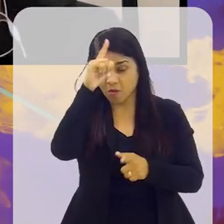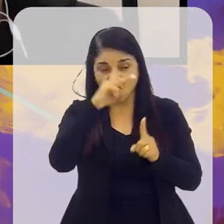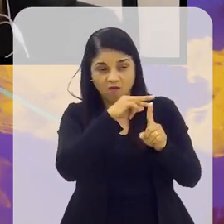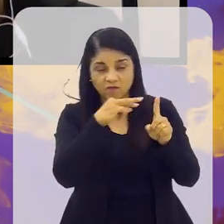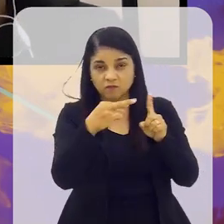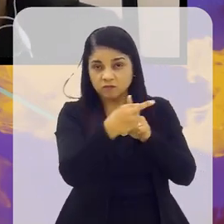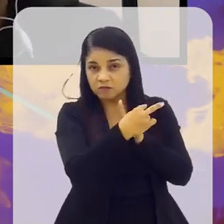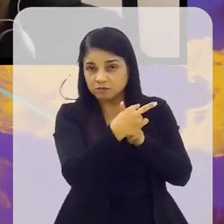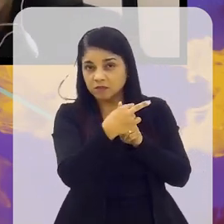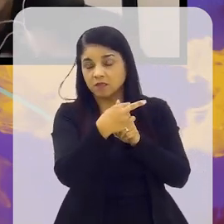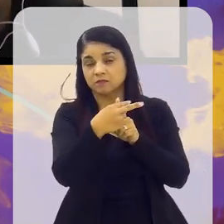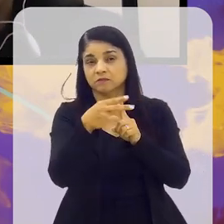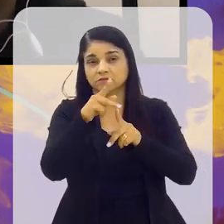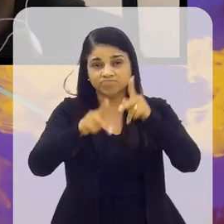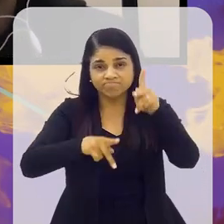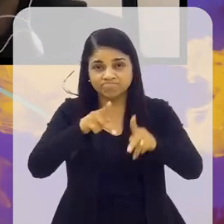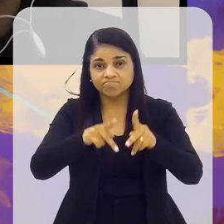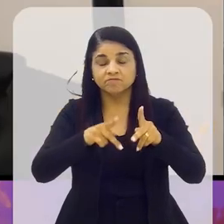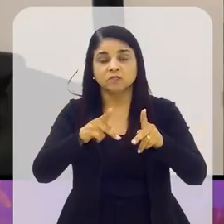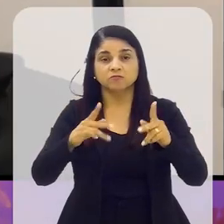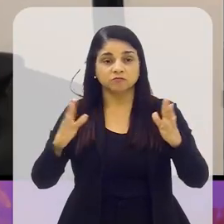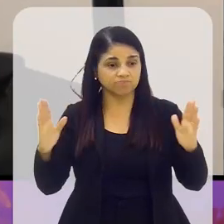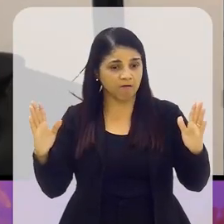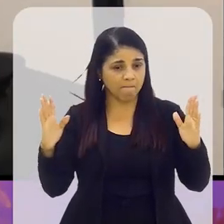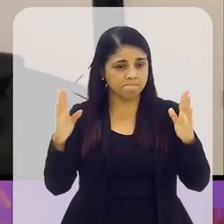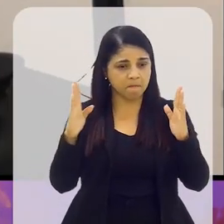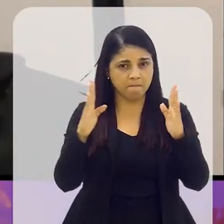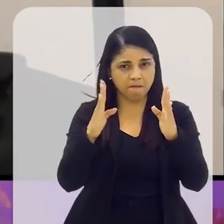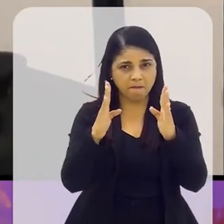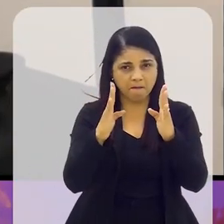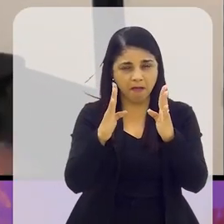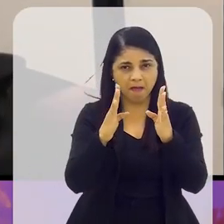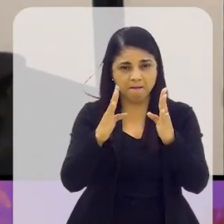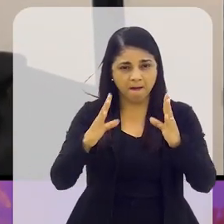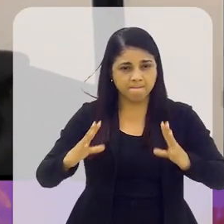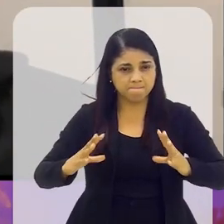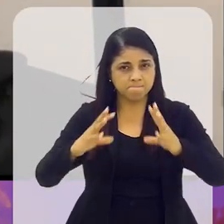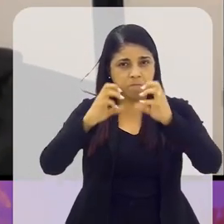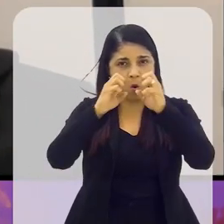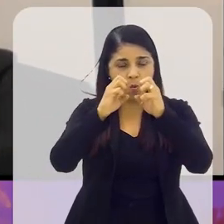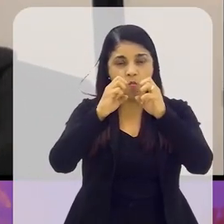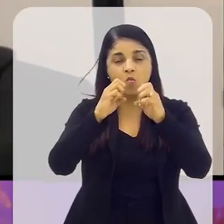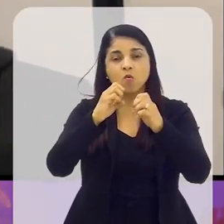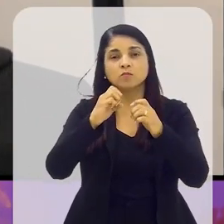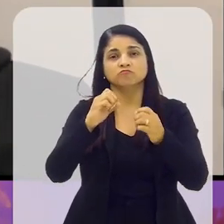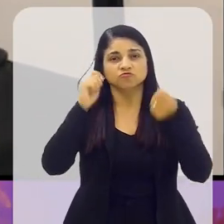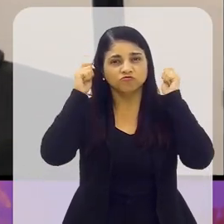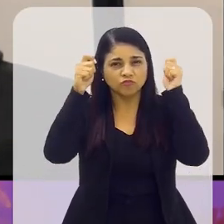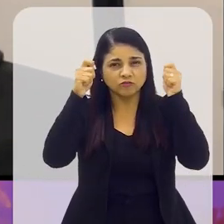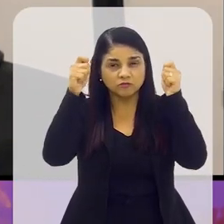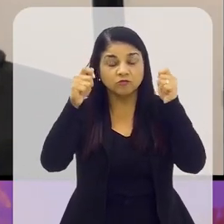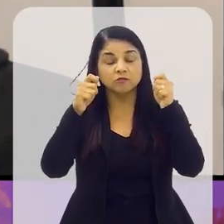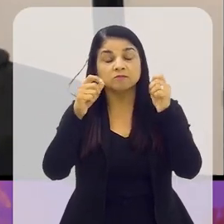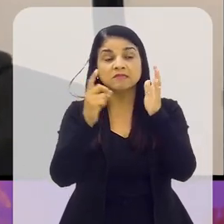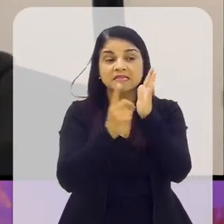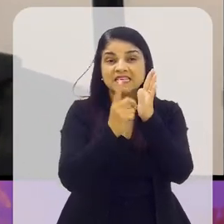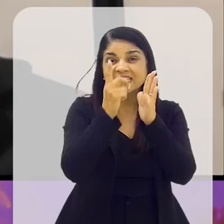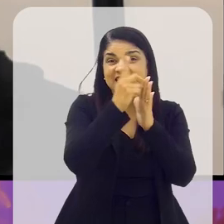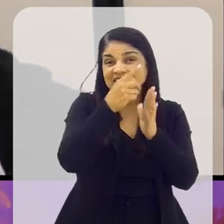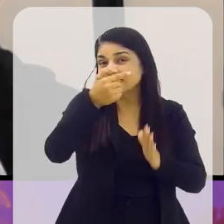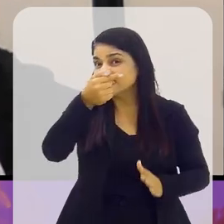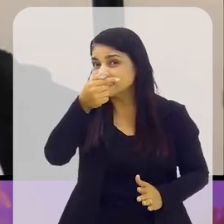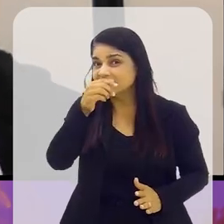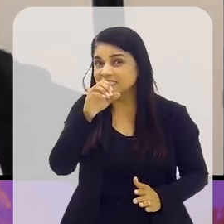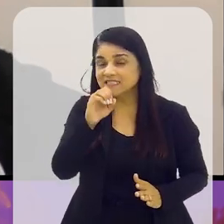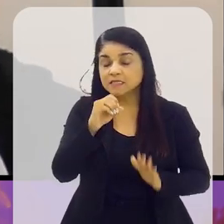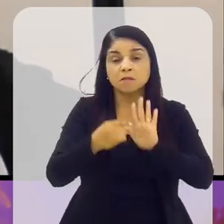aos enfrentamentos entre os torcedores, ele vai ganhar uma dimensão maior na década de 70. Isso mostra